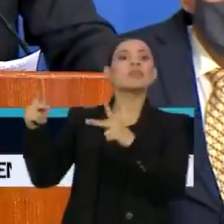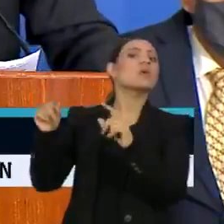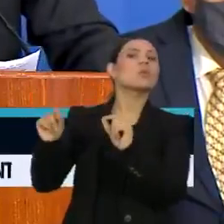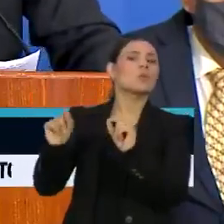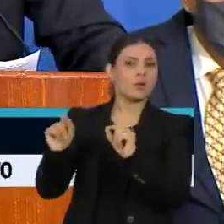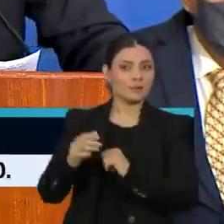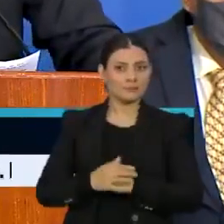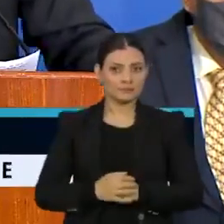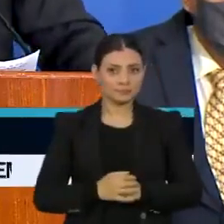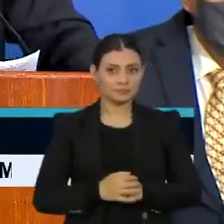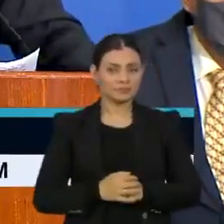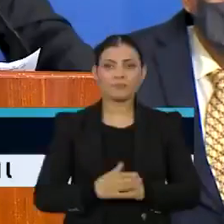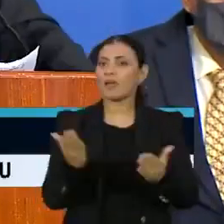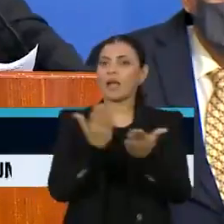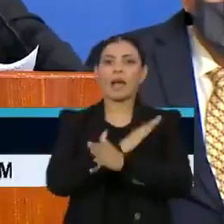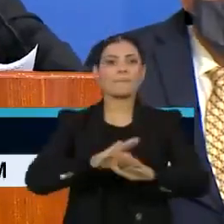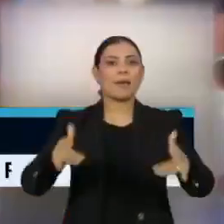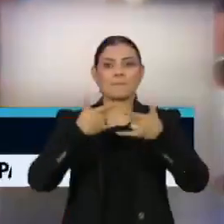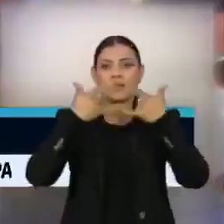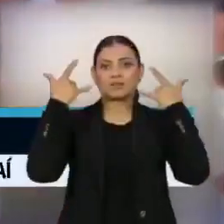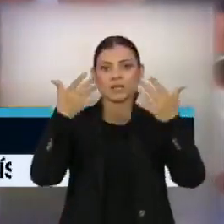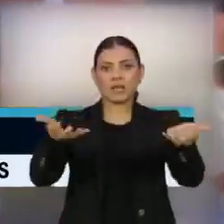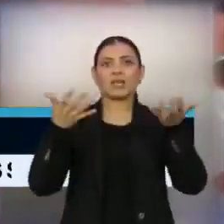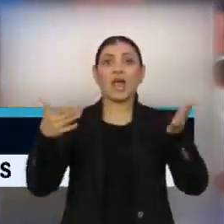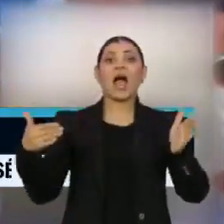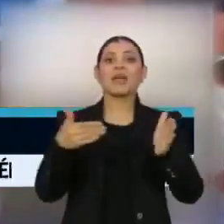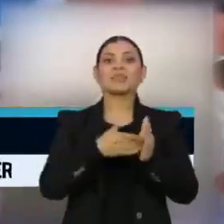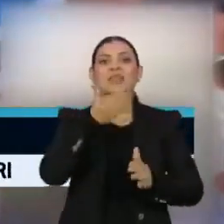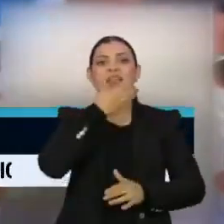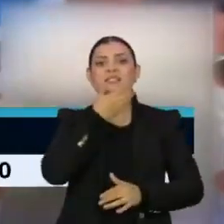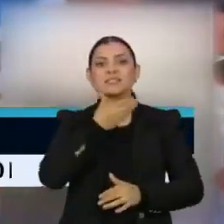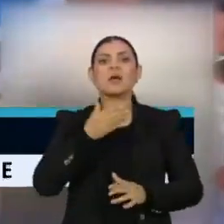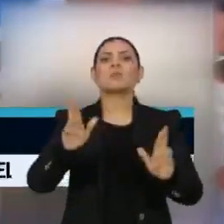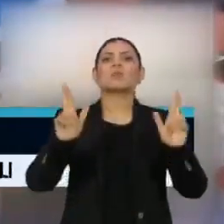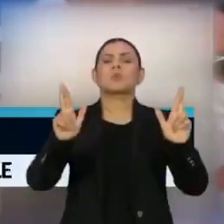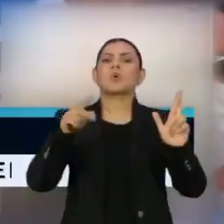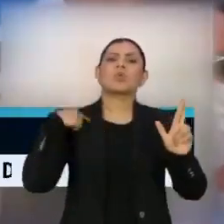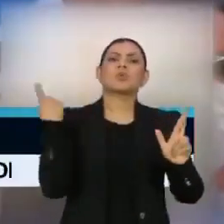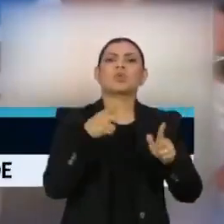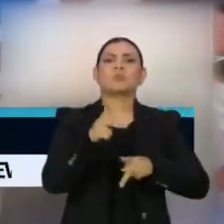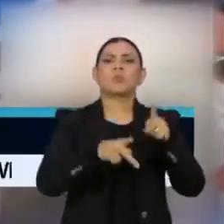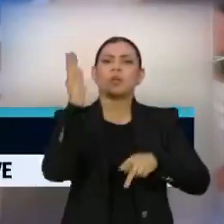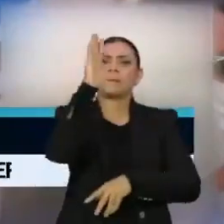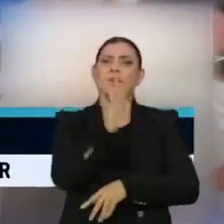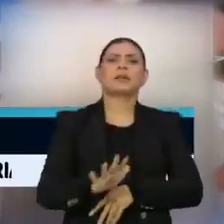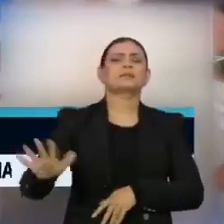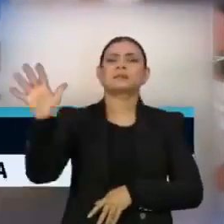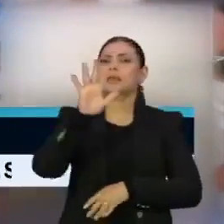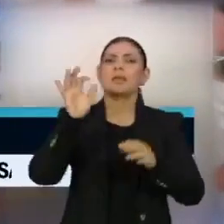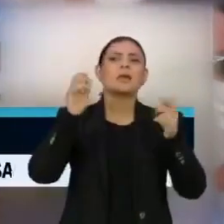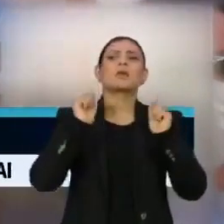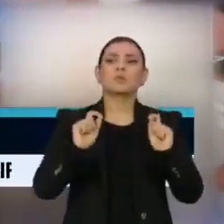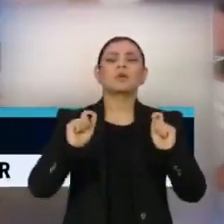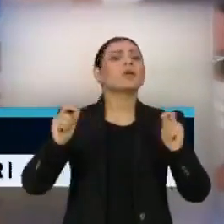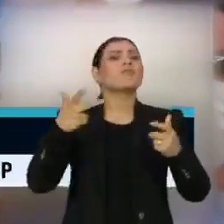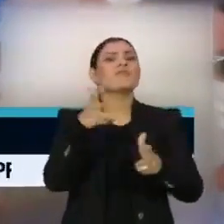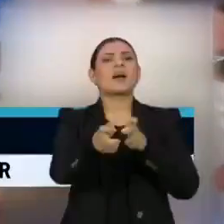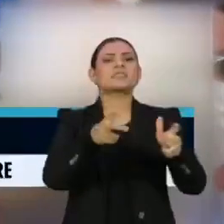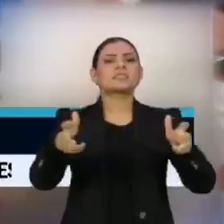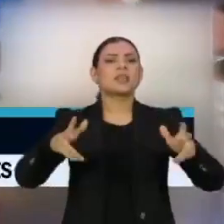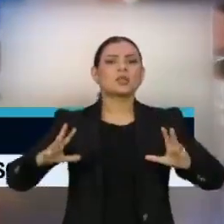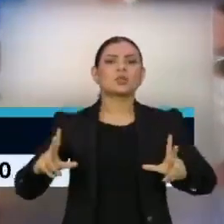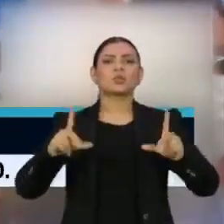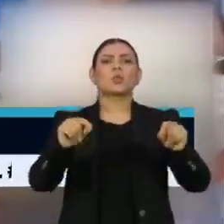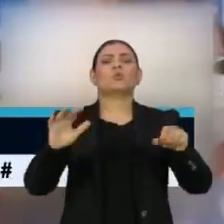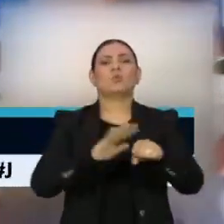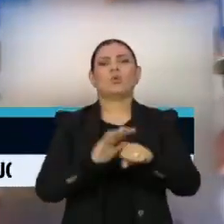o de abolir o uso da máscara. Até o final do ano, toda a população brasileira estará vacinada